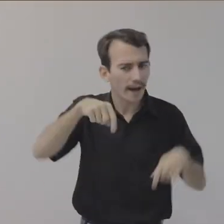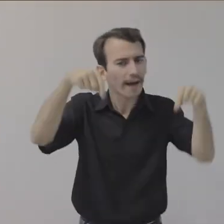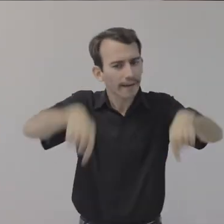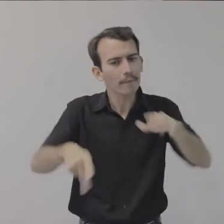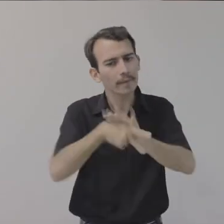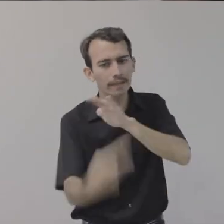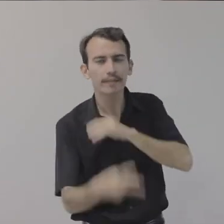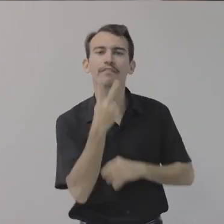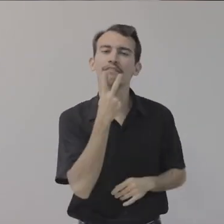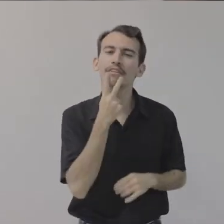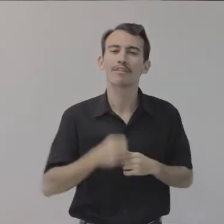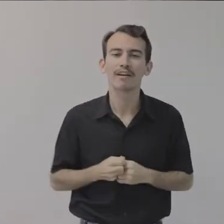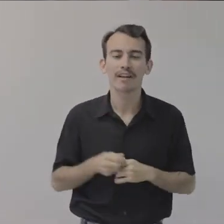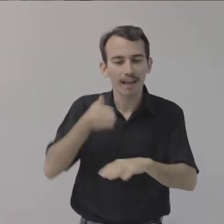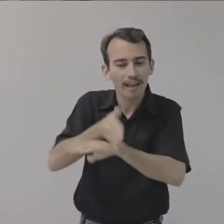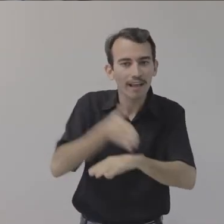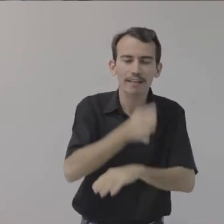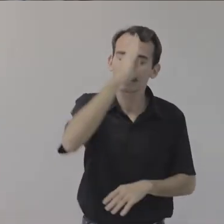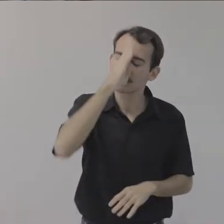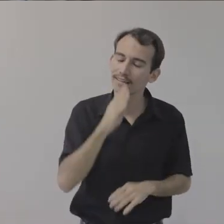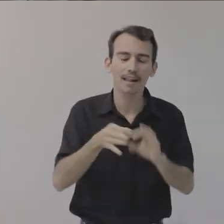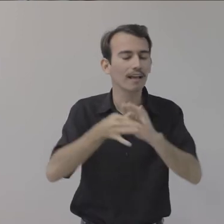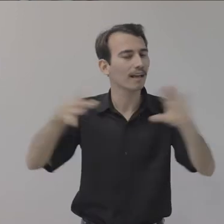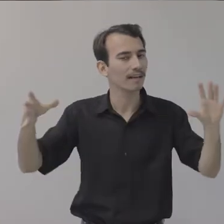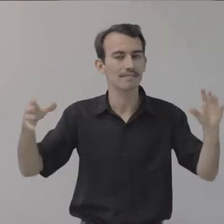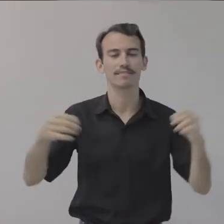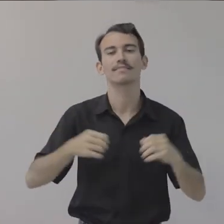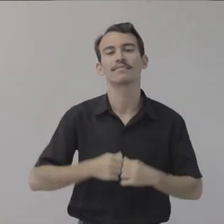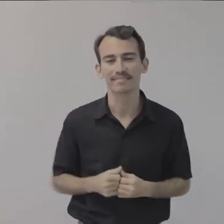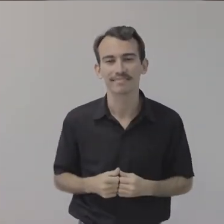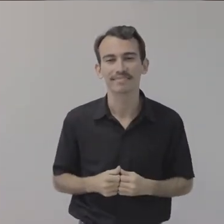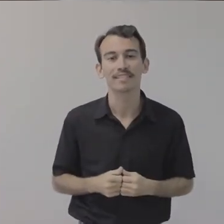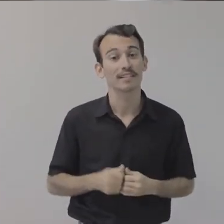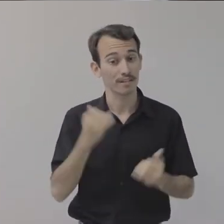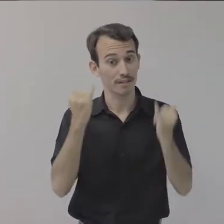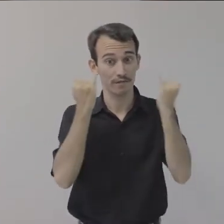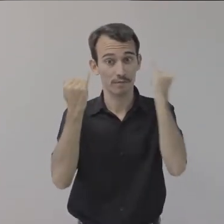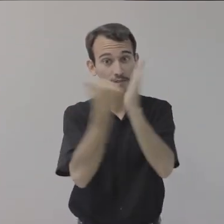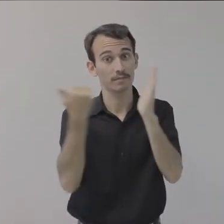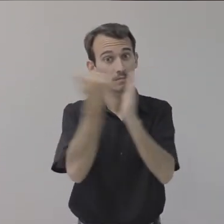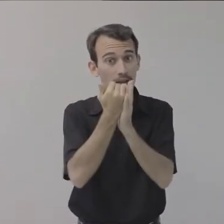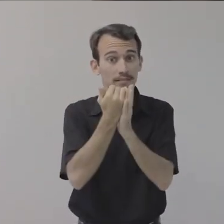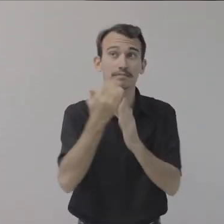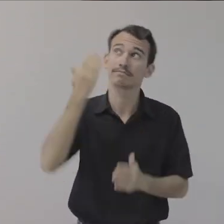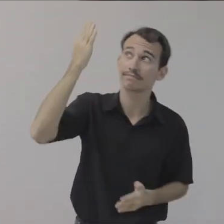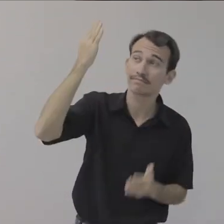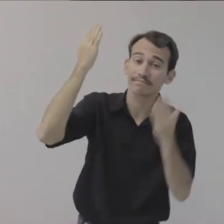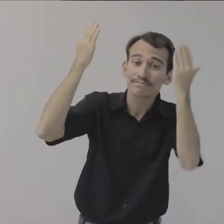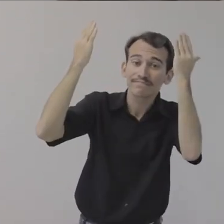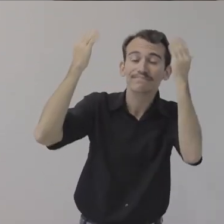e pode ser visitada gratuitamente durante o horário de funcionamento da Biblioteca. Mais informações no site biblioteca